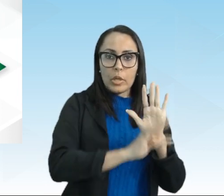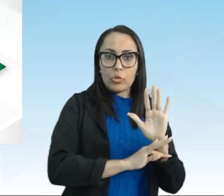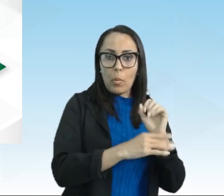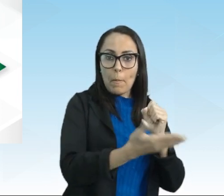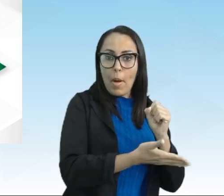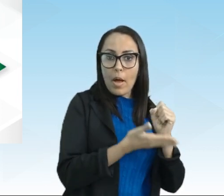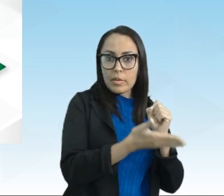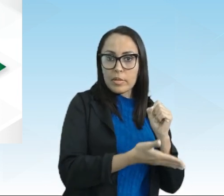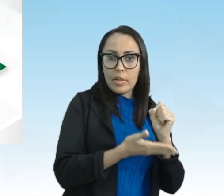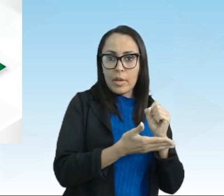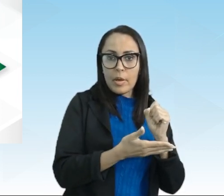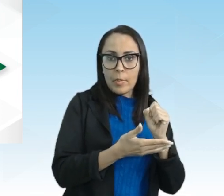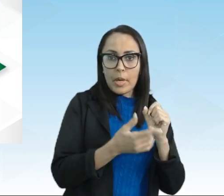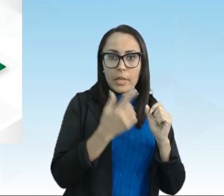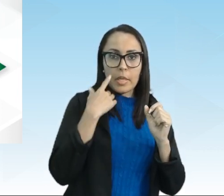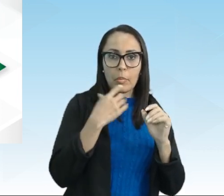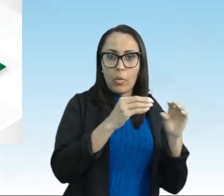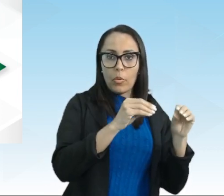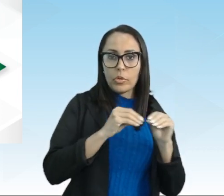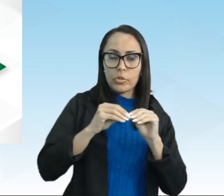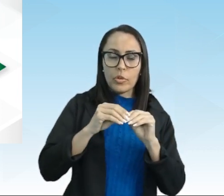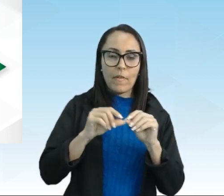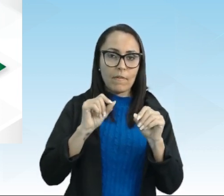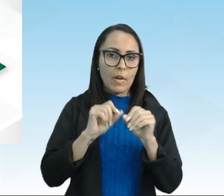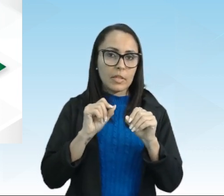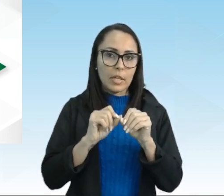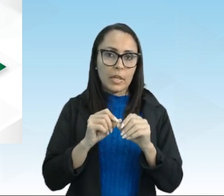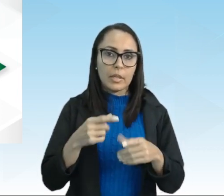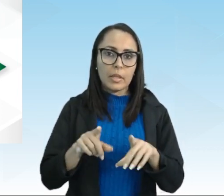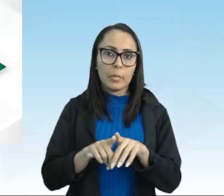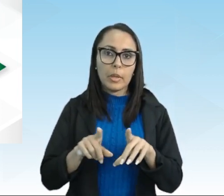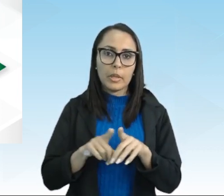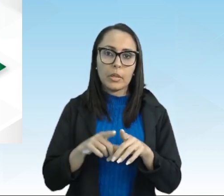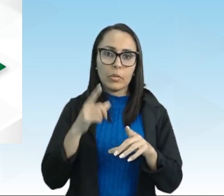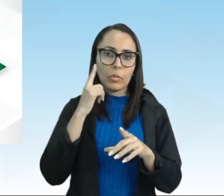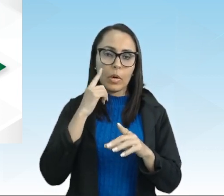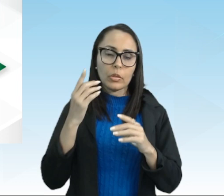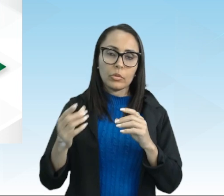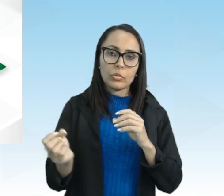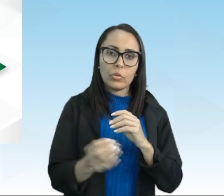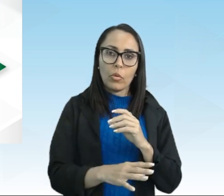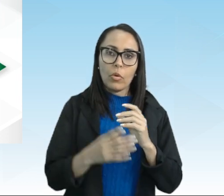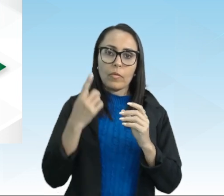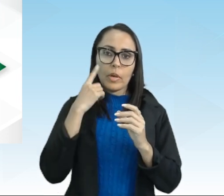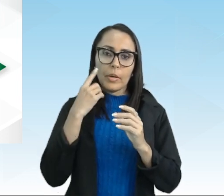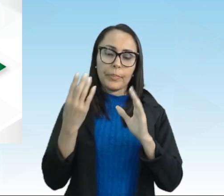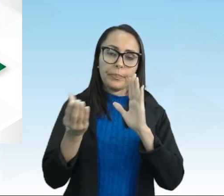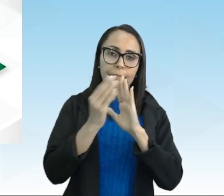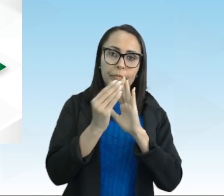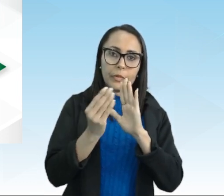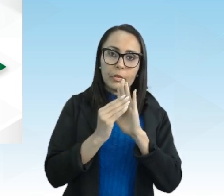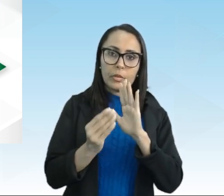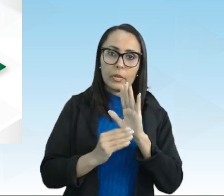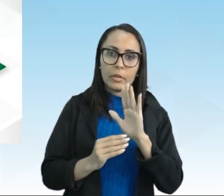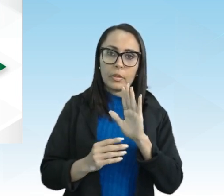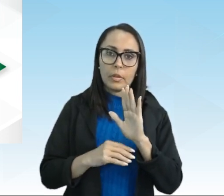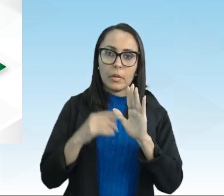para então projetá-las, tendo em vista uma nova situação de